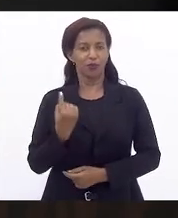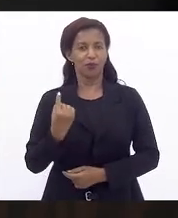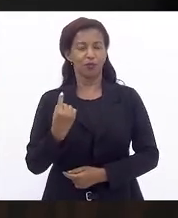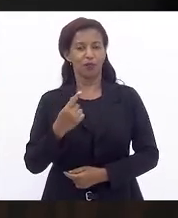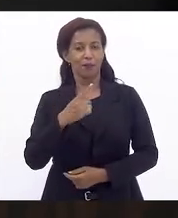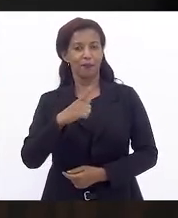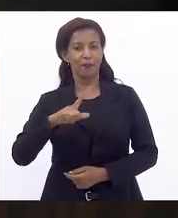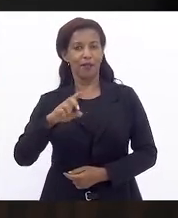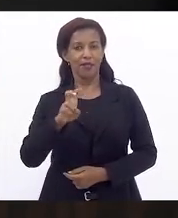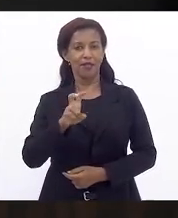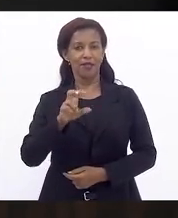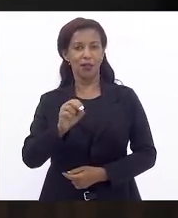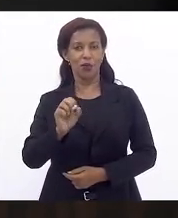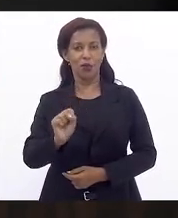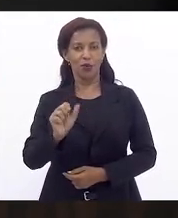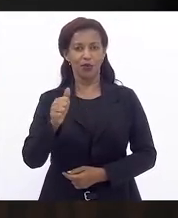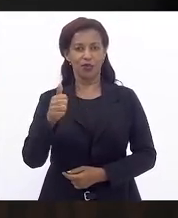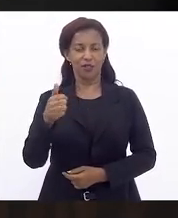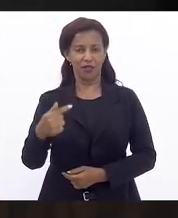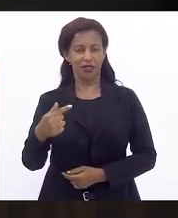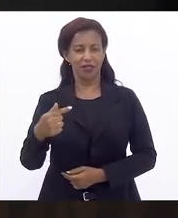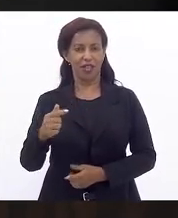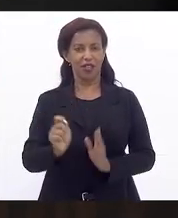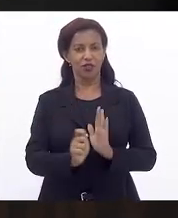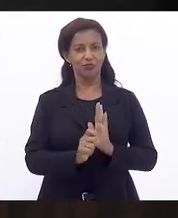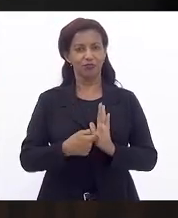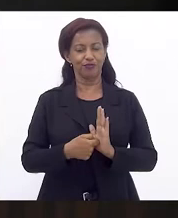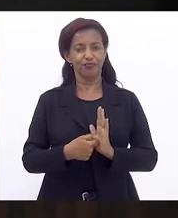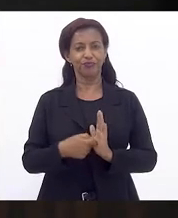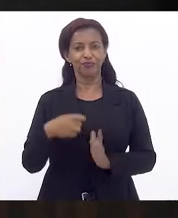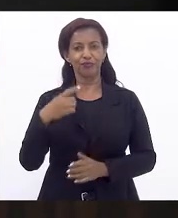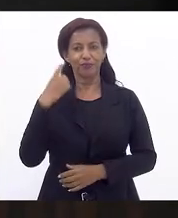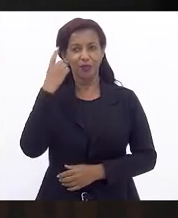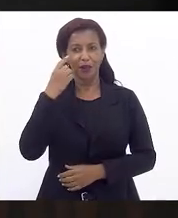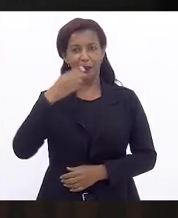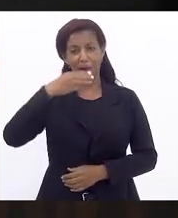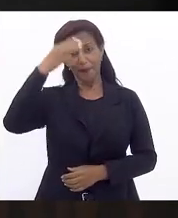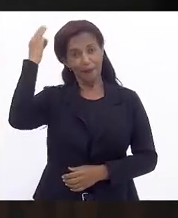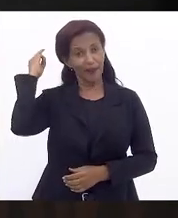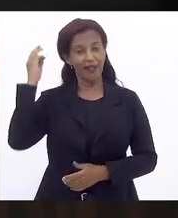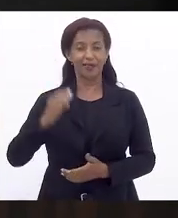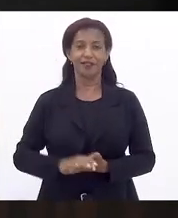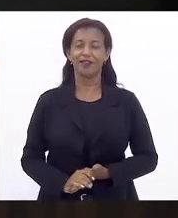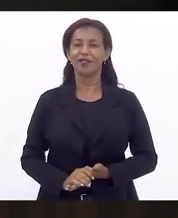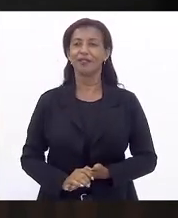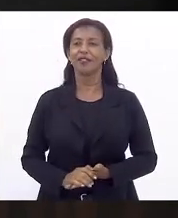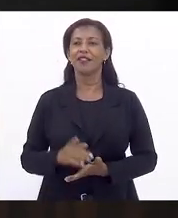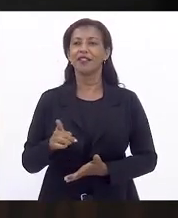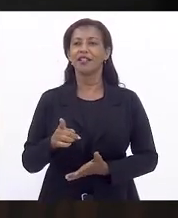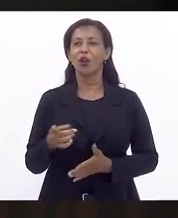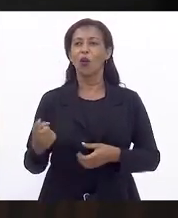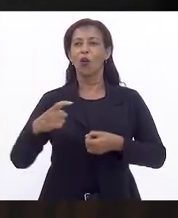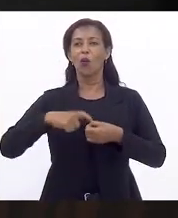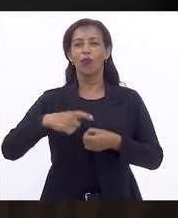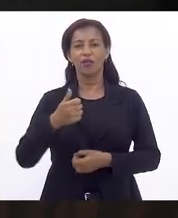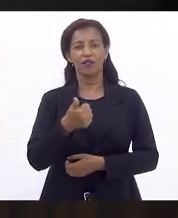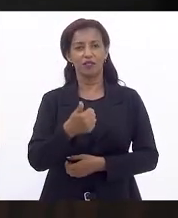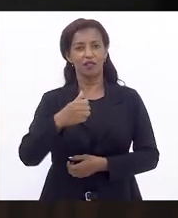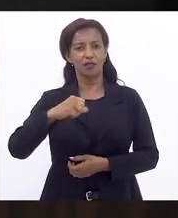Projeto de lei 508721, de autoria do deputado Márcio Pacheco, que internaliza o convênio 19419,